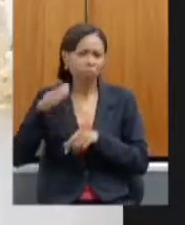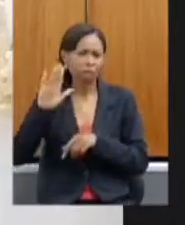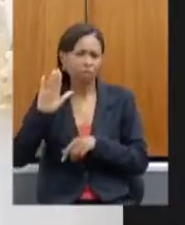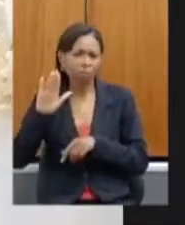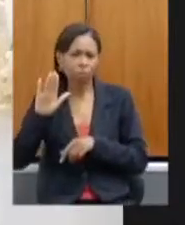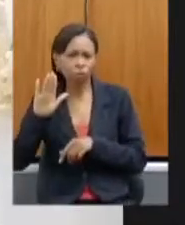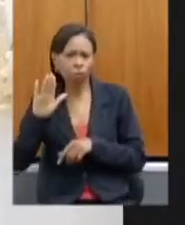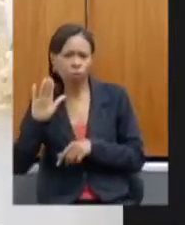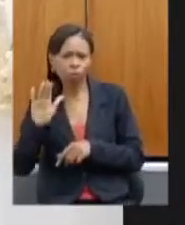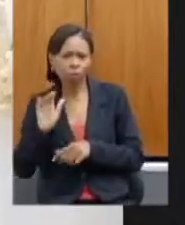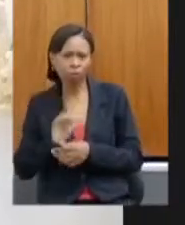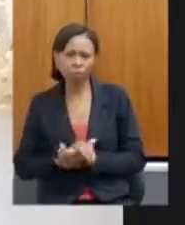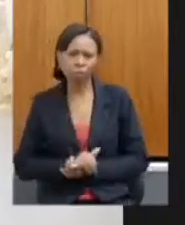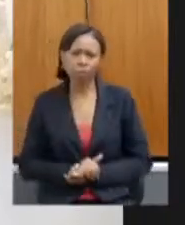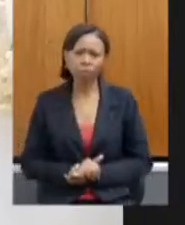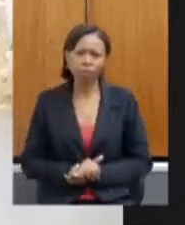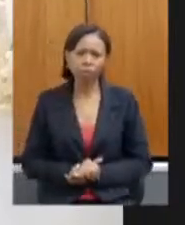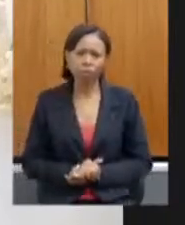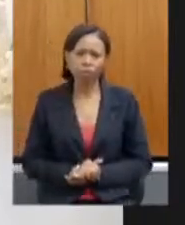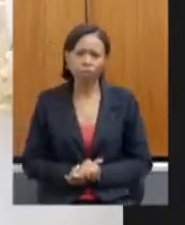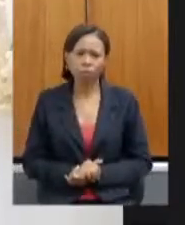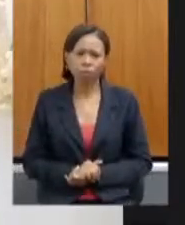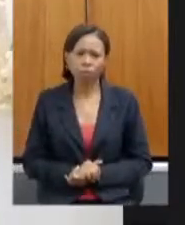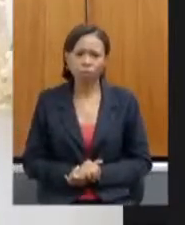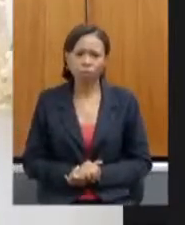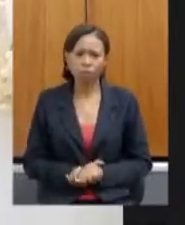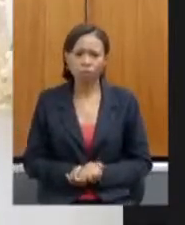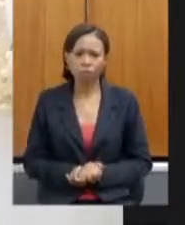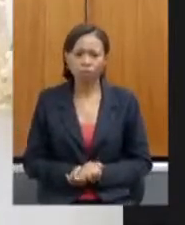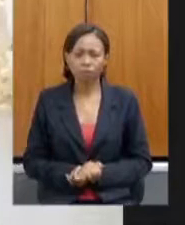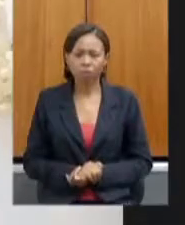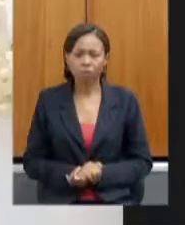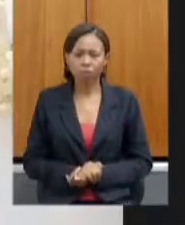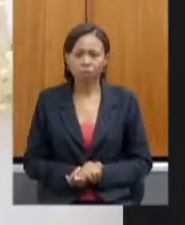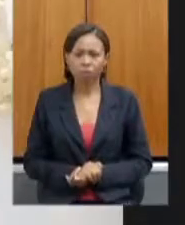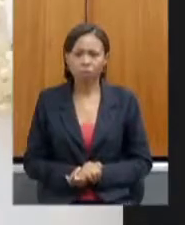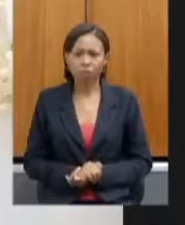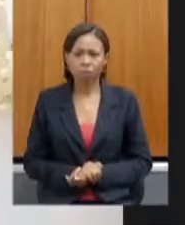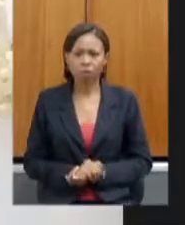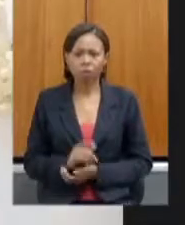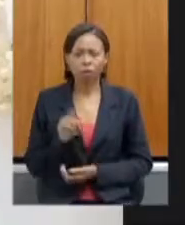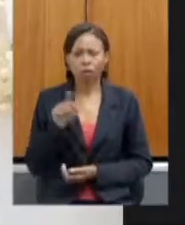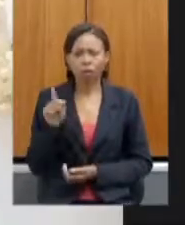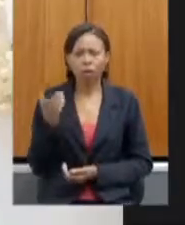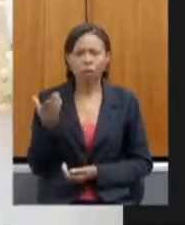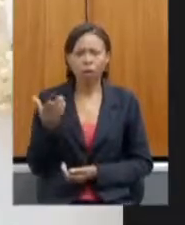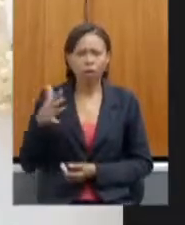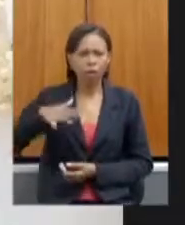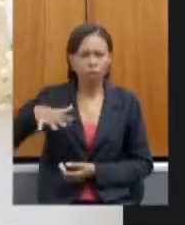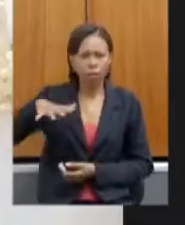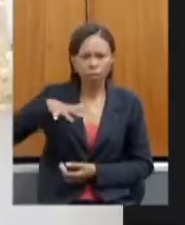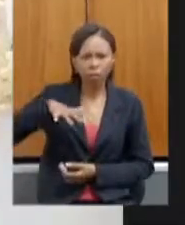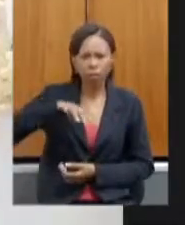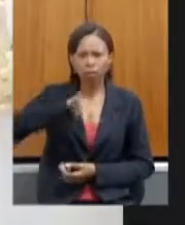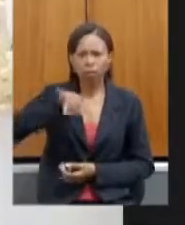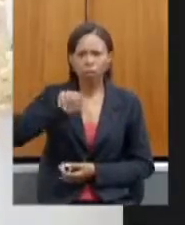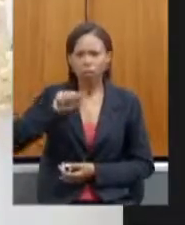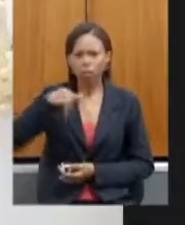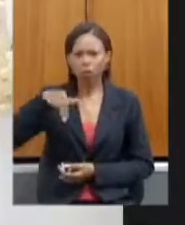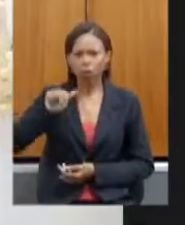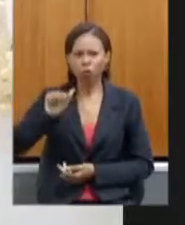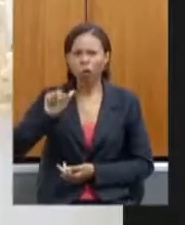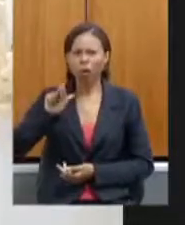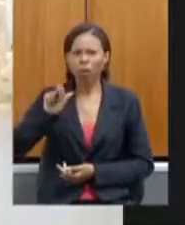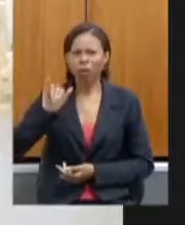temos o total conhecimento. Eu, que sou ali da micro região de Januária, região de margem